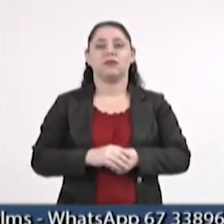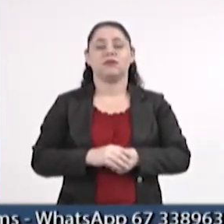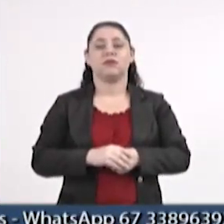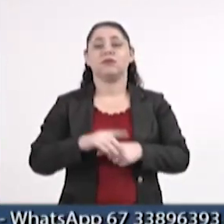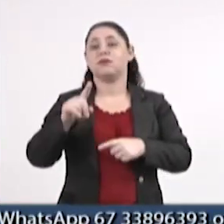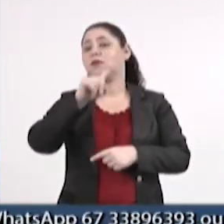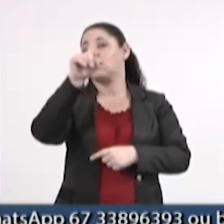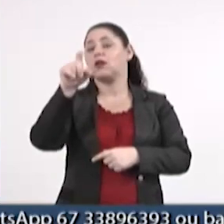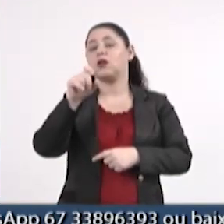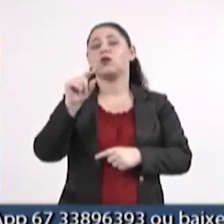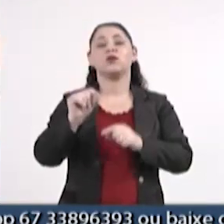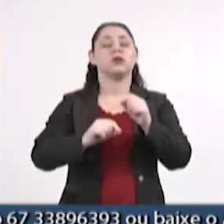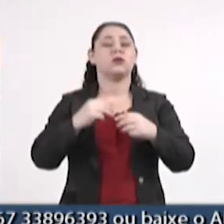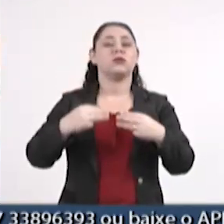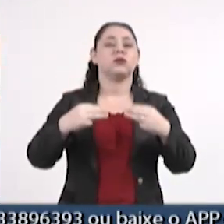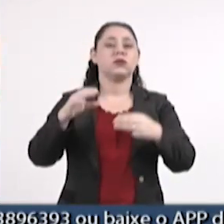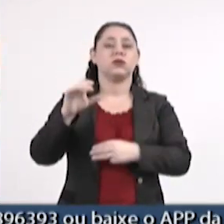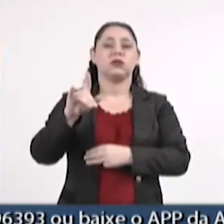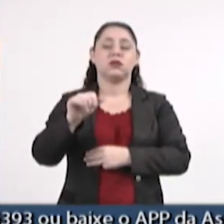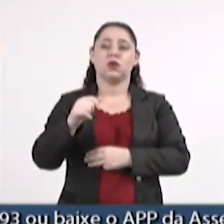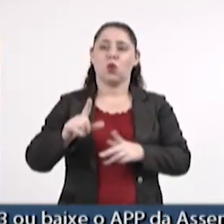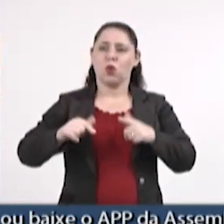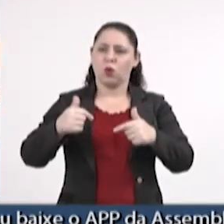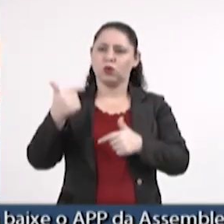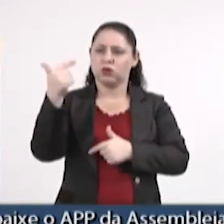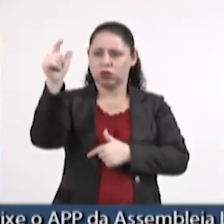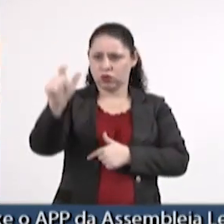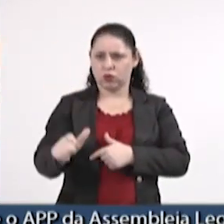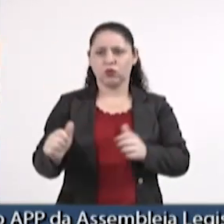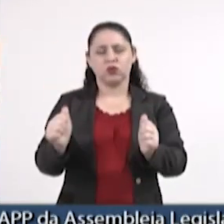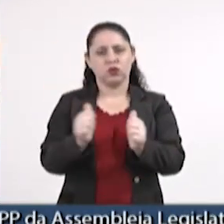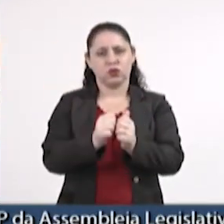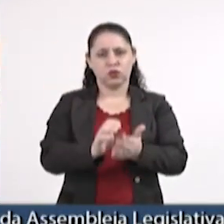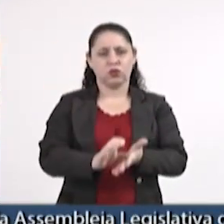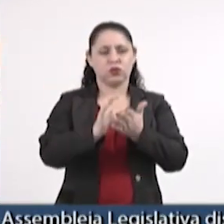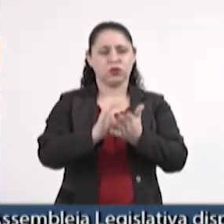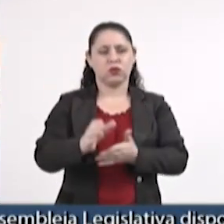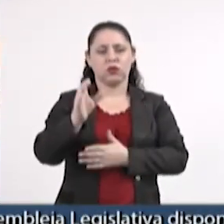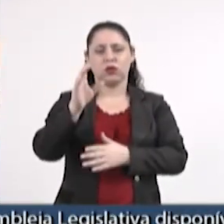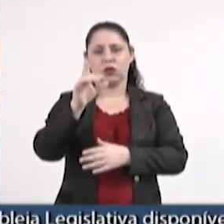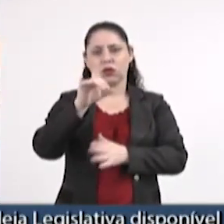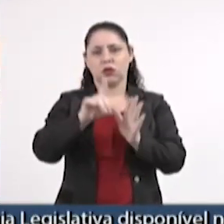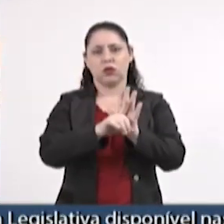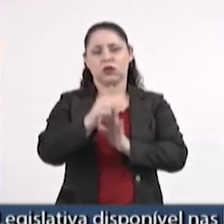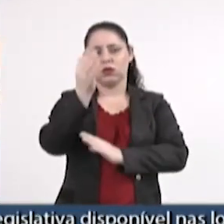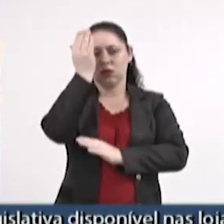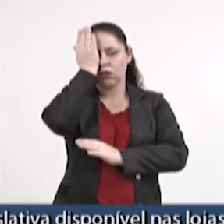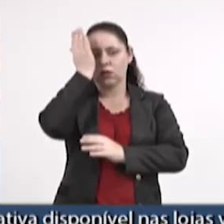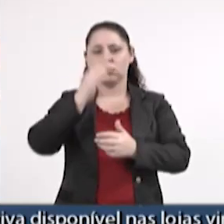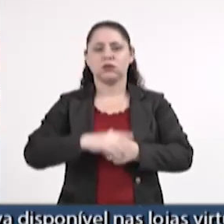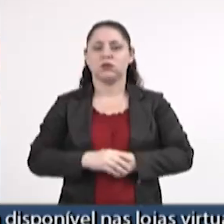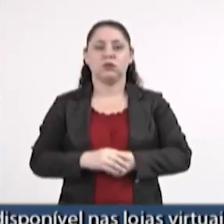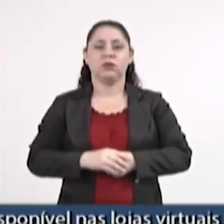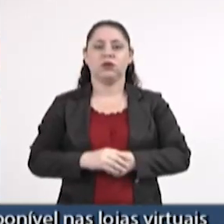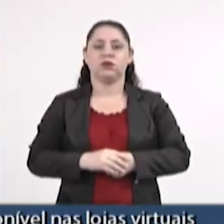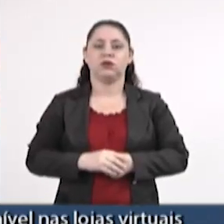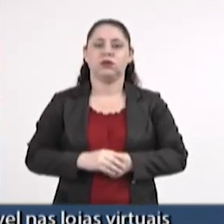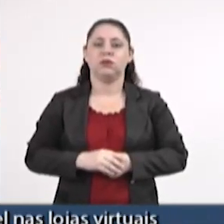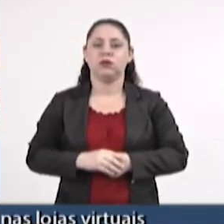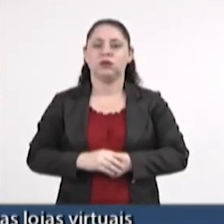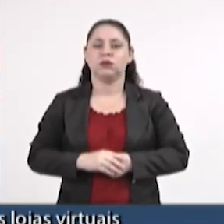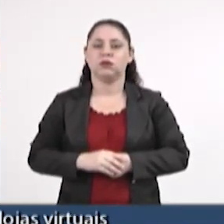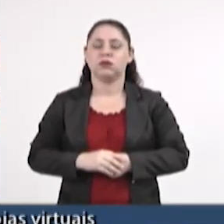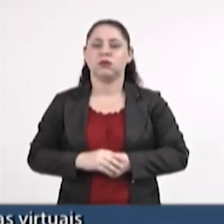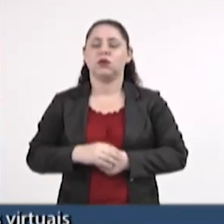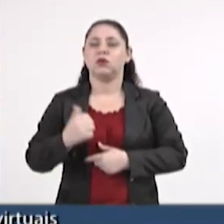questão, ministra Cida, que eu sei que é uma luta sua também, junto do consórcio da Lei Maria da Penha, sobre a hibridez. A Lei Maria da